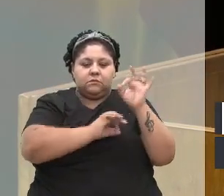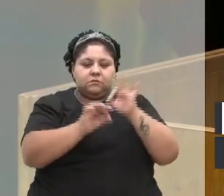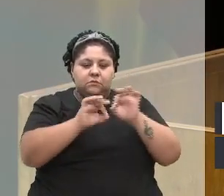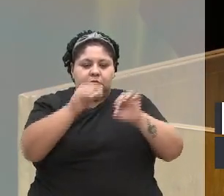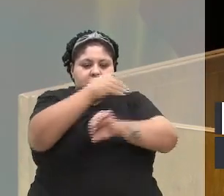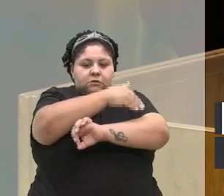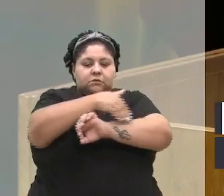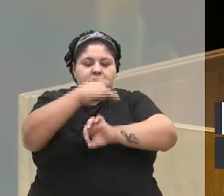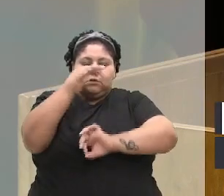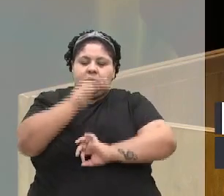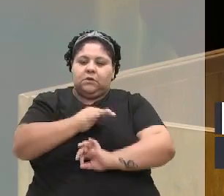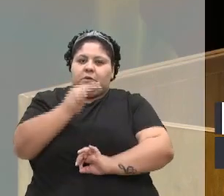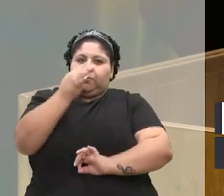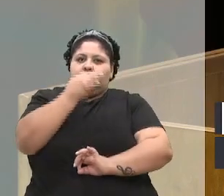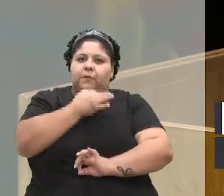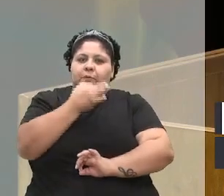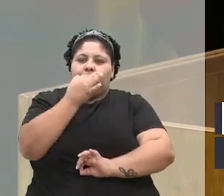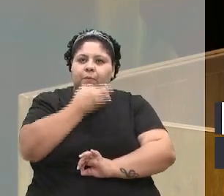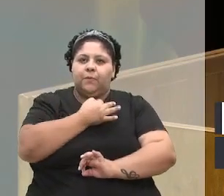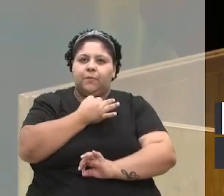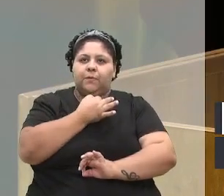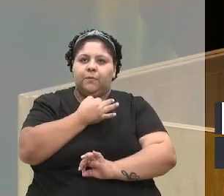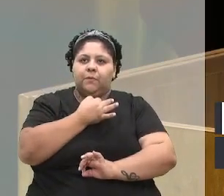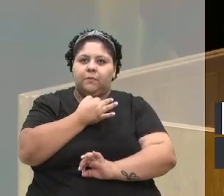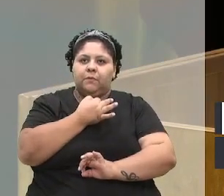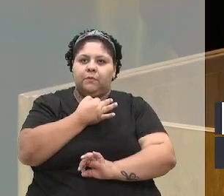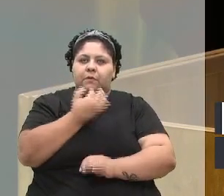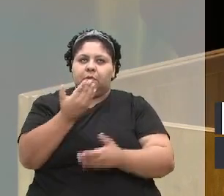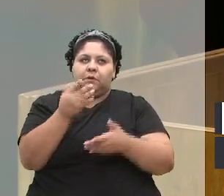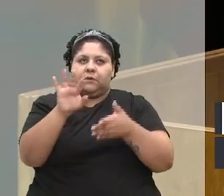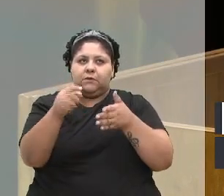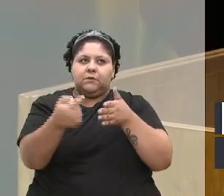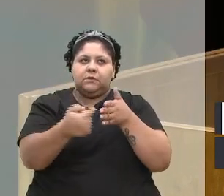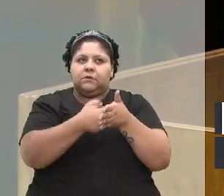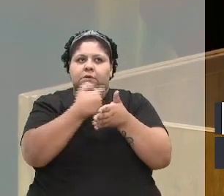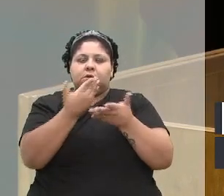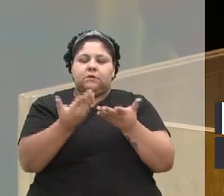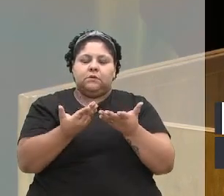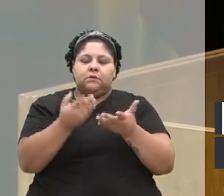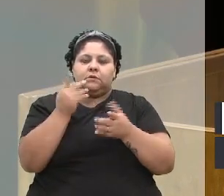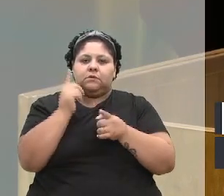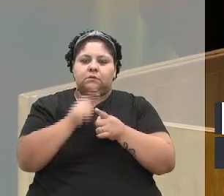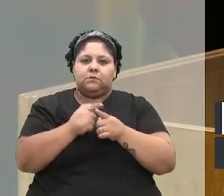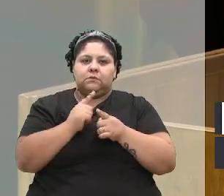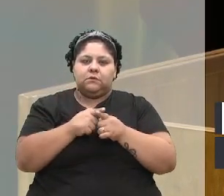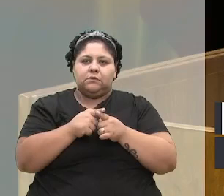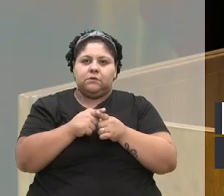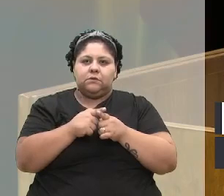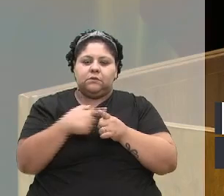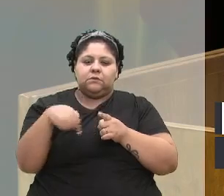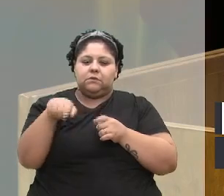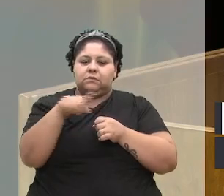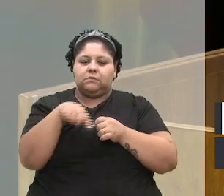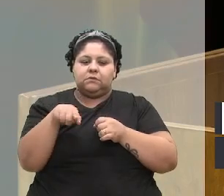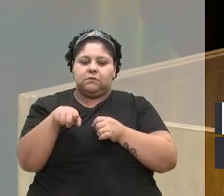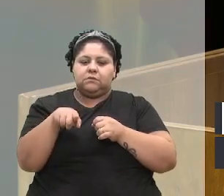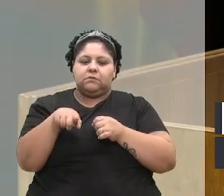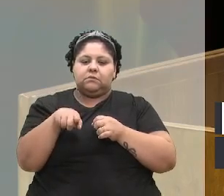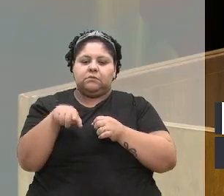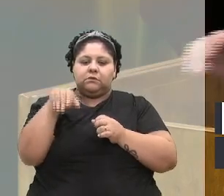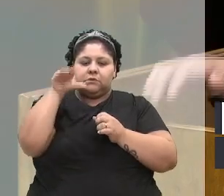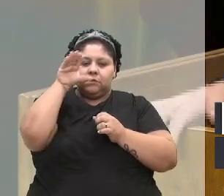Caxias do Sul. Às vezes eu me pergunto, porque a gente fica